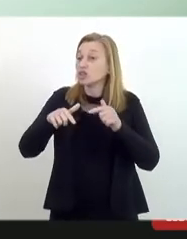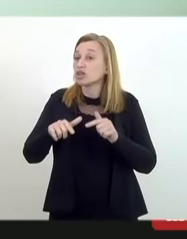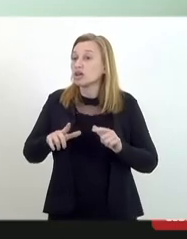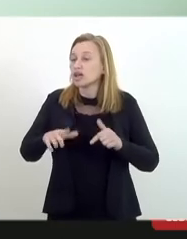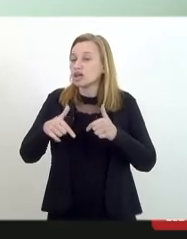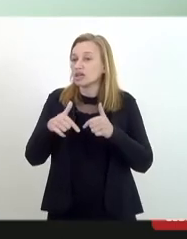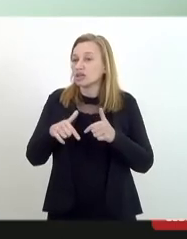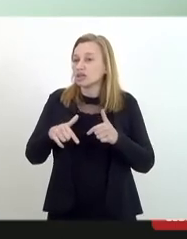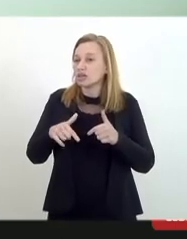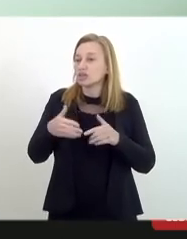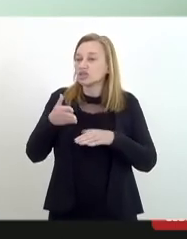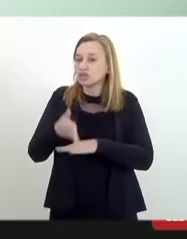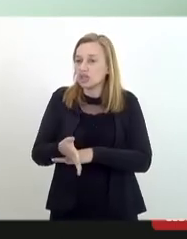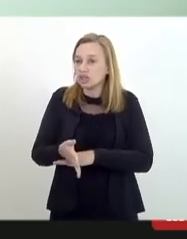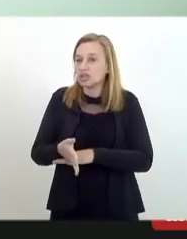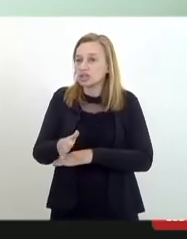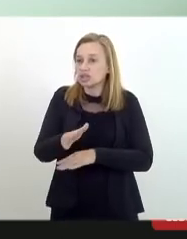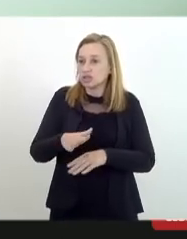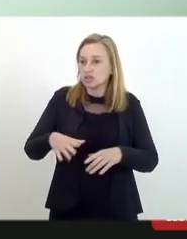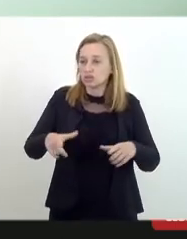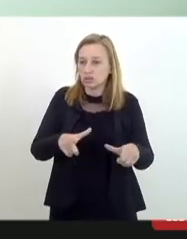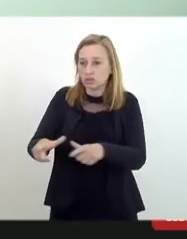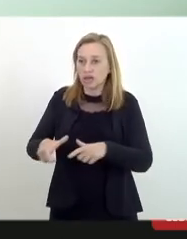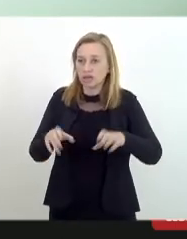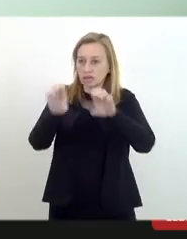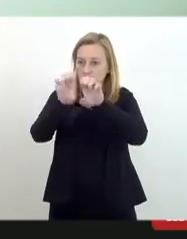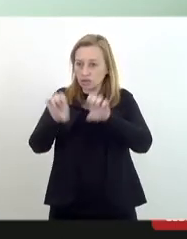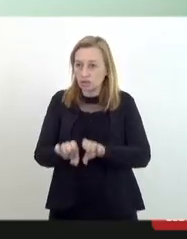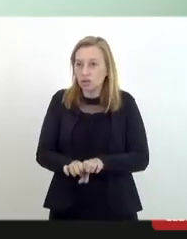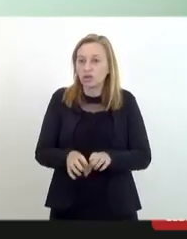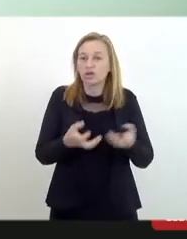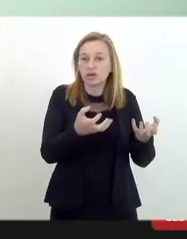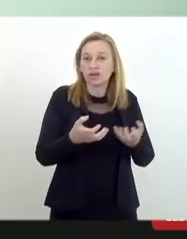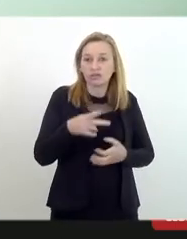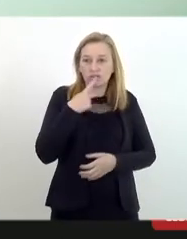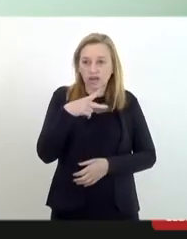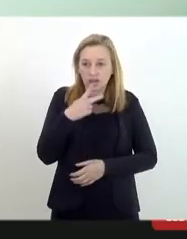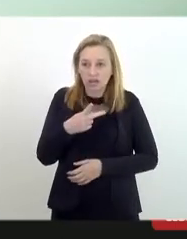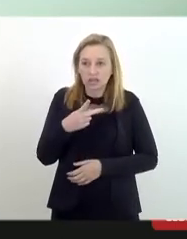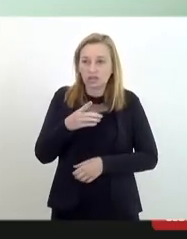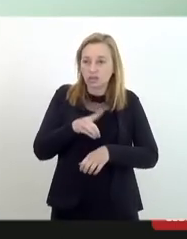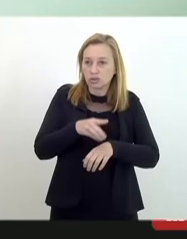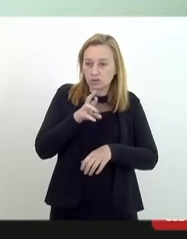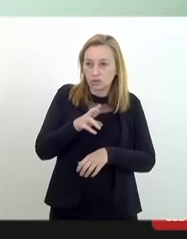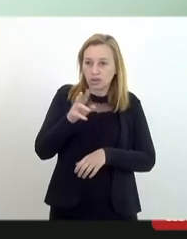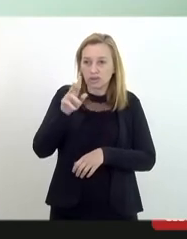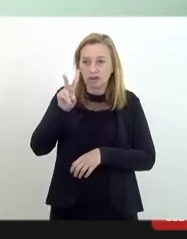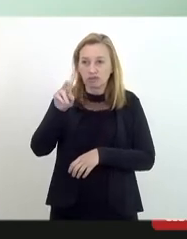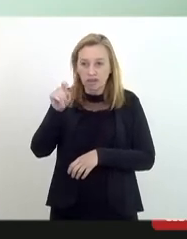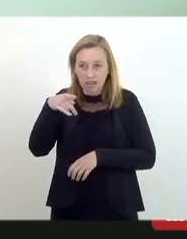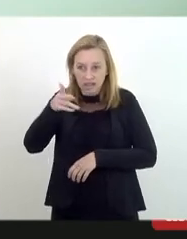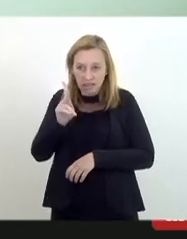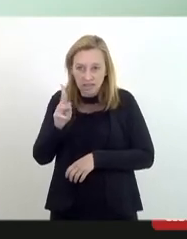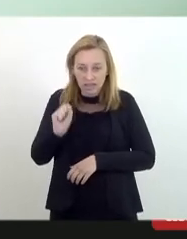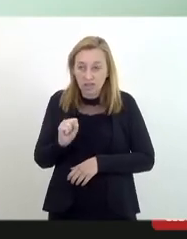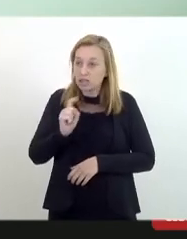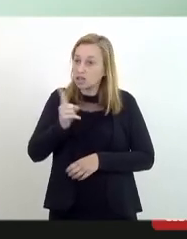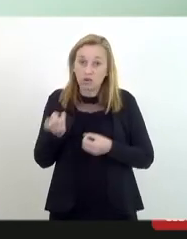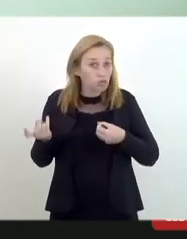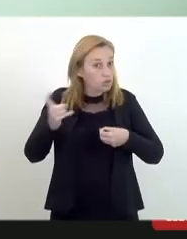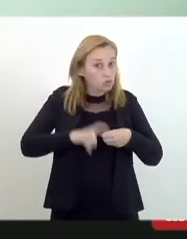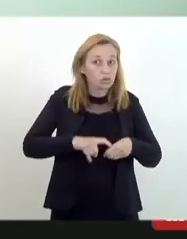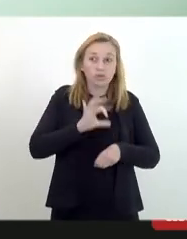que possam ser estruturados então eu quero dizer que a doutora Valesca não retornou